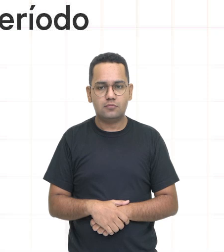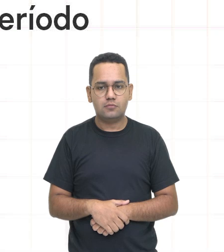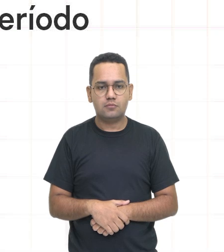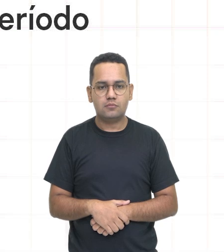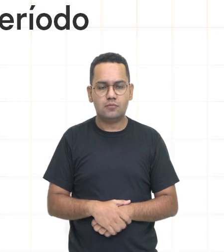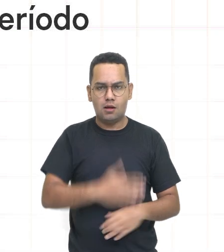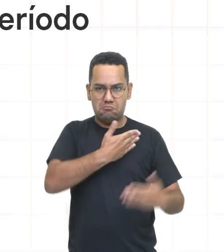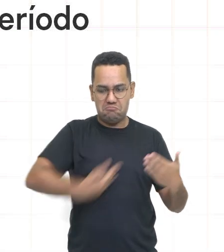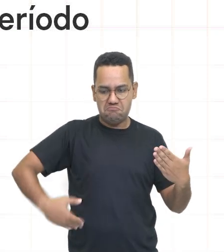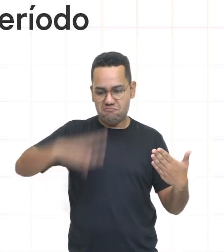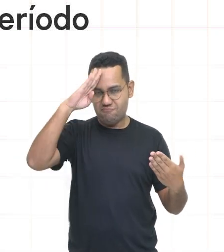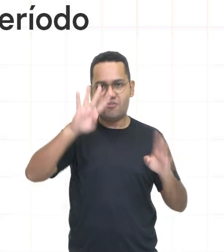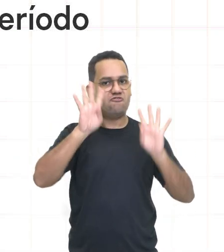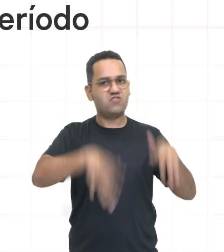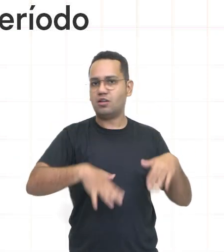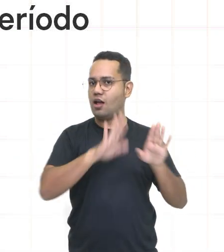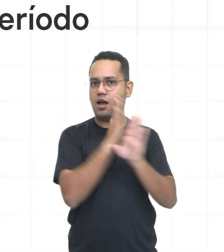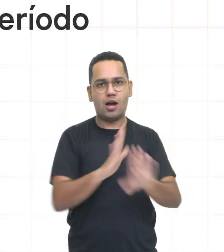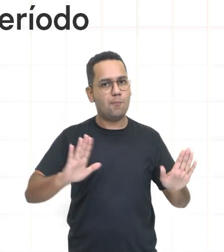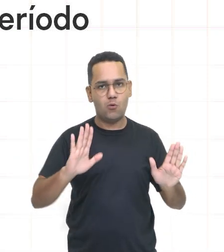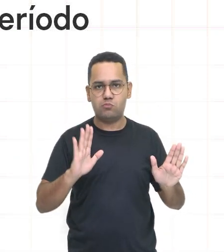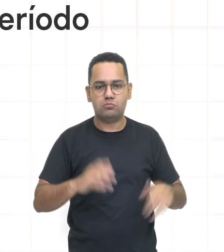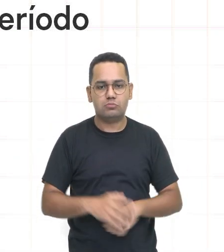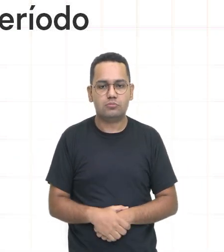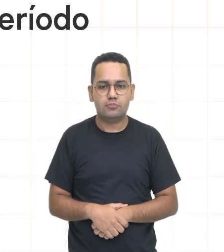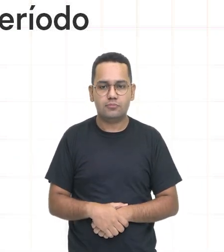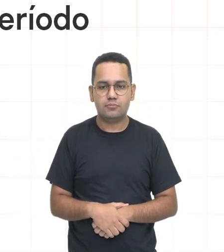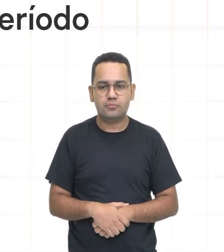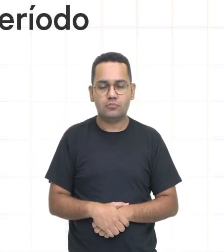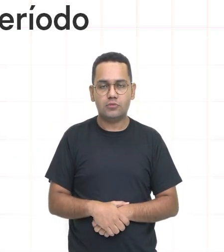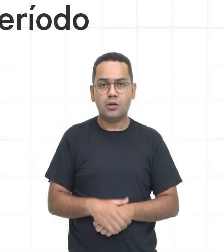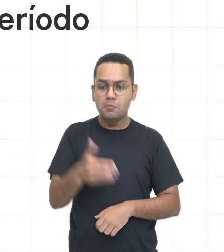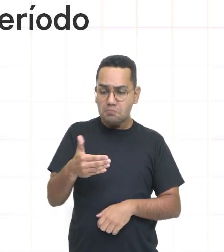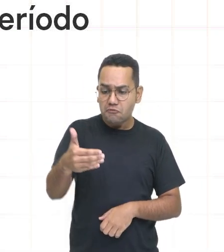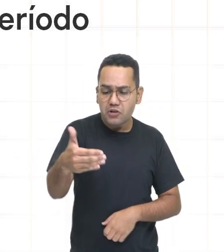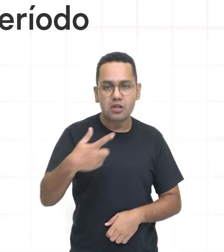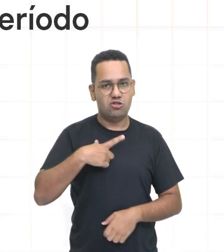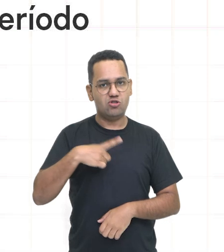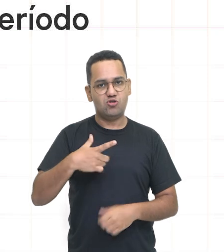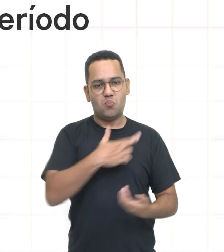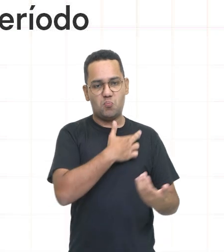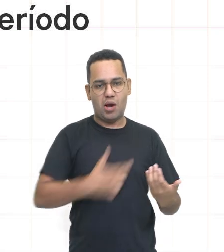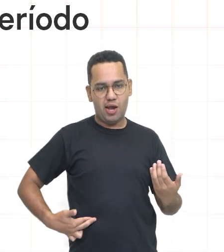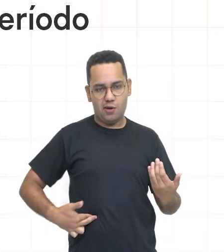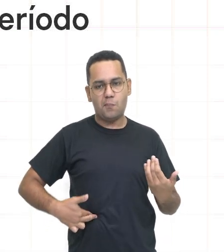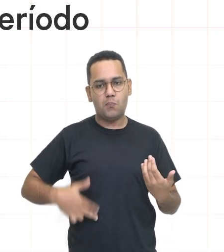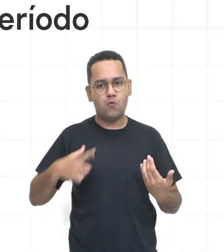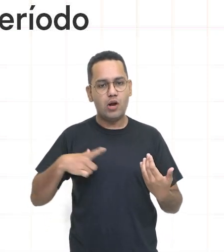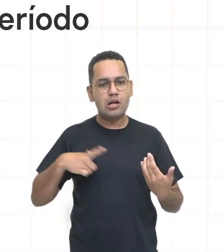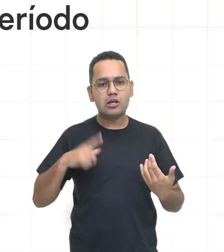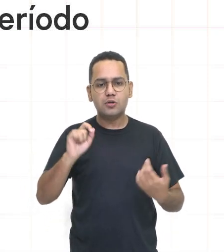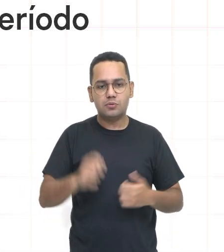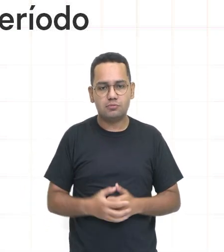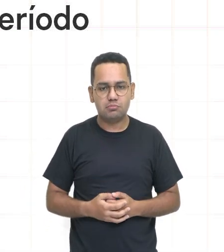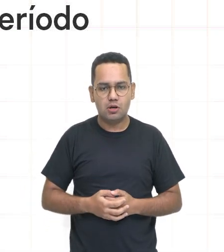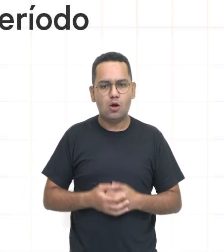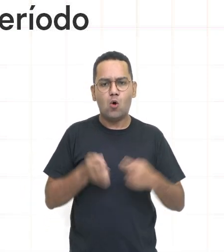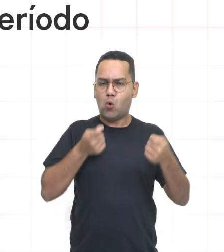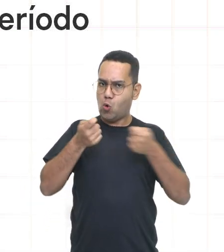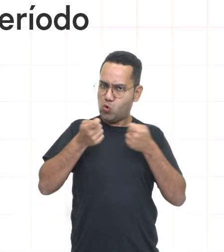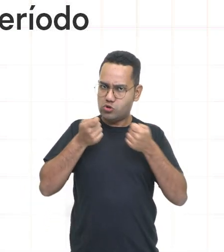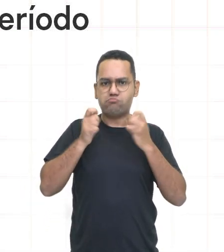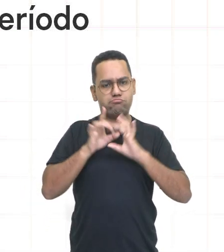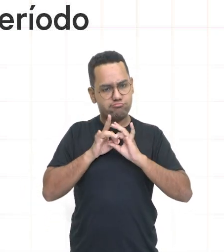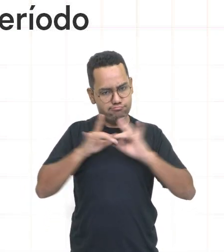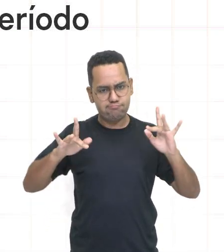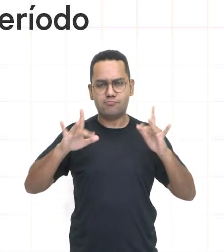de que o poder dos militares se encerrou e a Nova República período mais estável da democracia brasileira estava